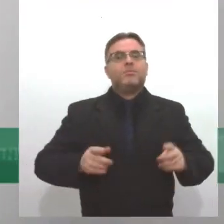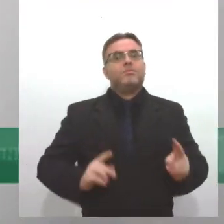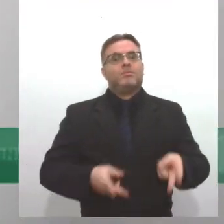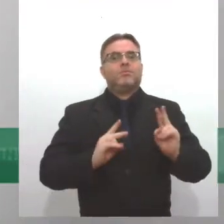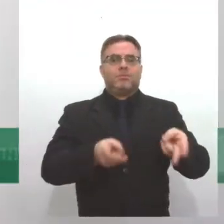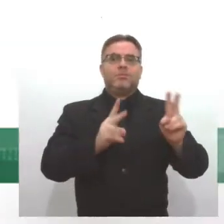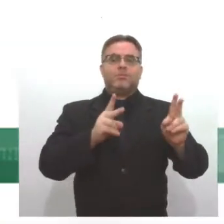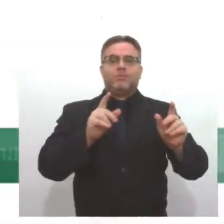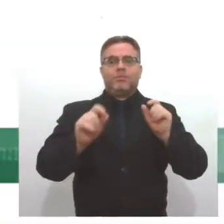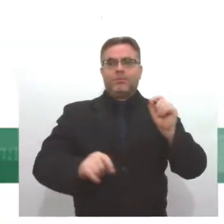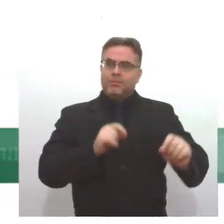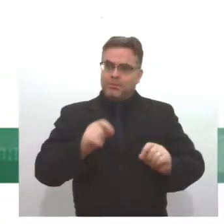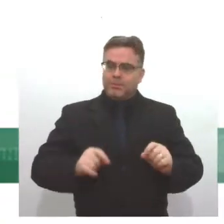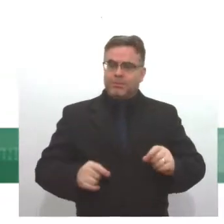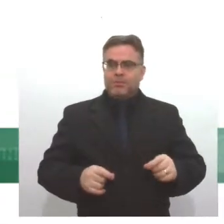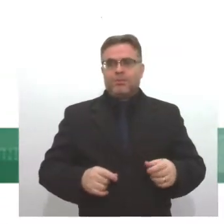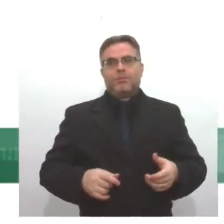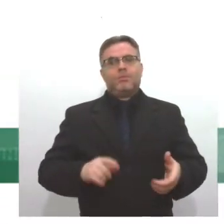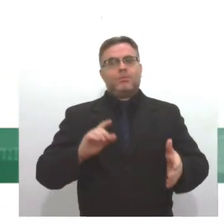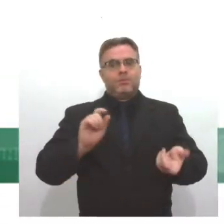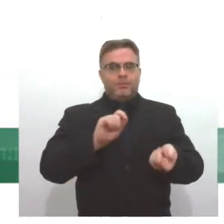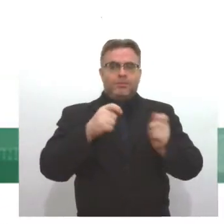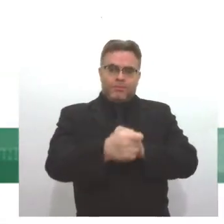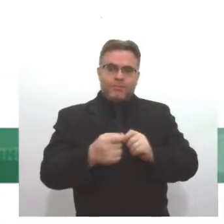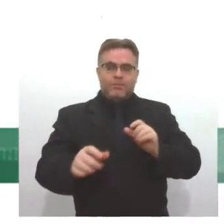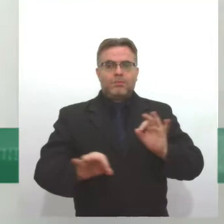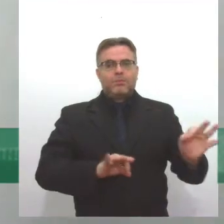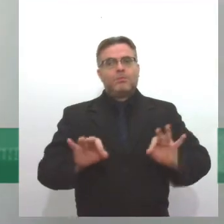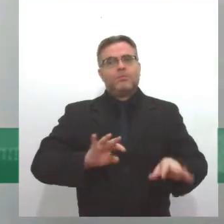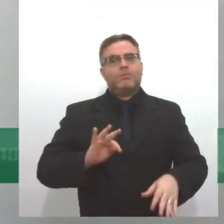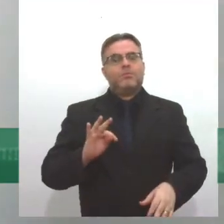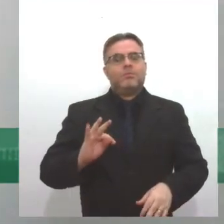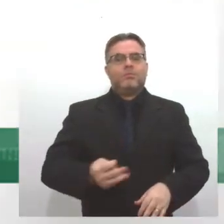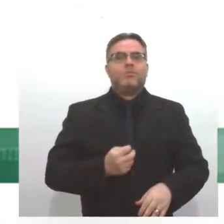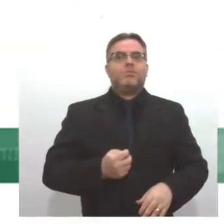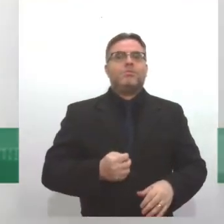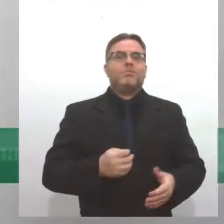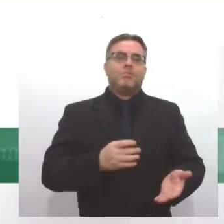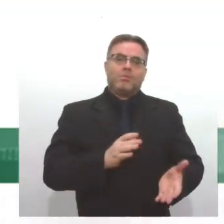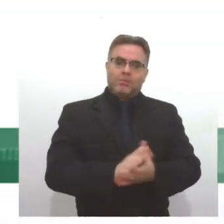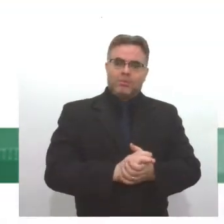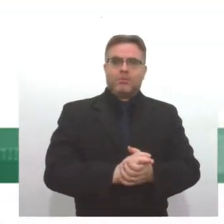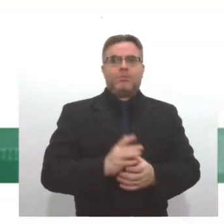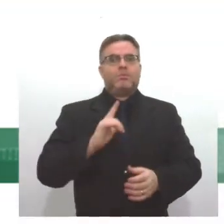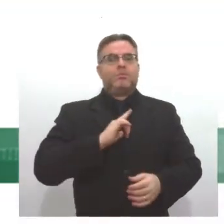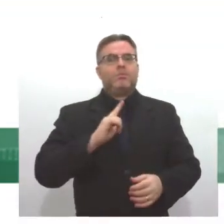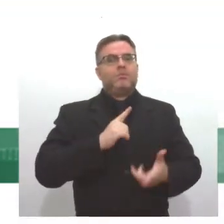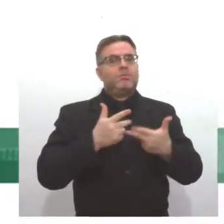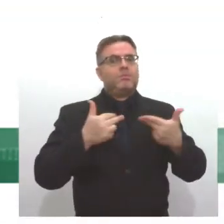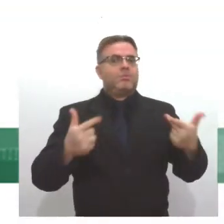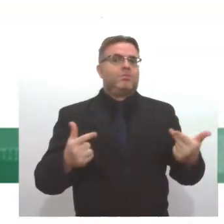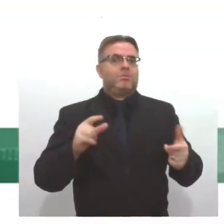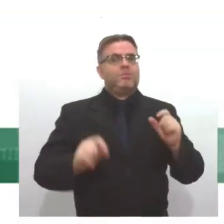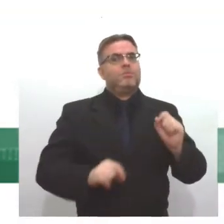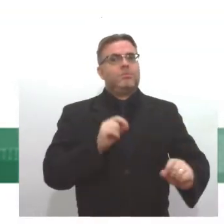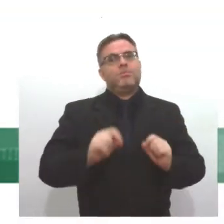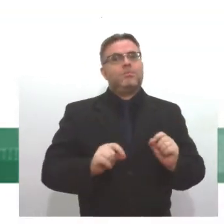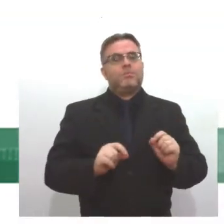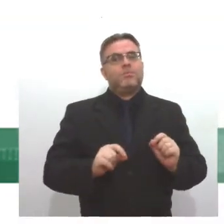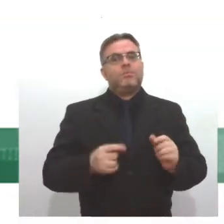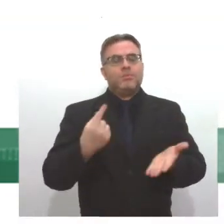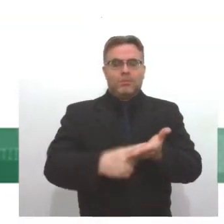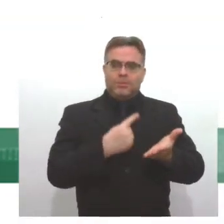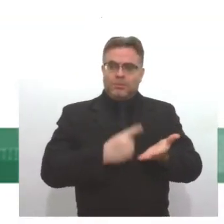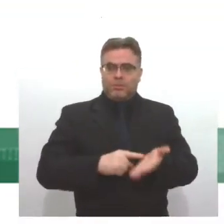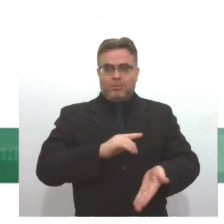adequações, esses reajustes. existe muito mecanismo que contribui com a